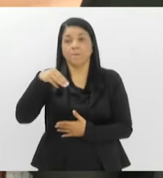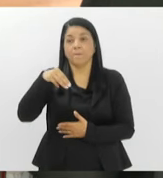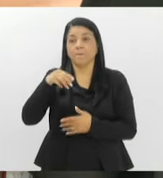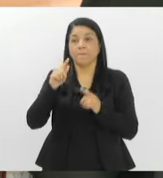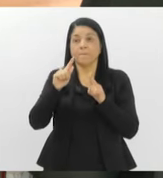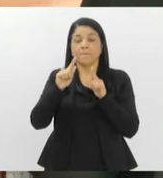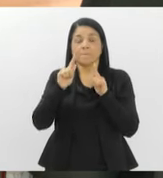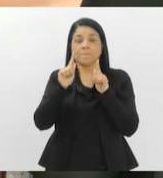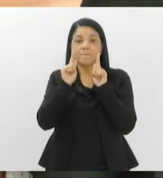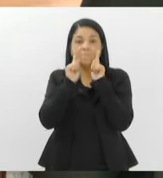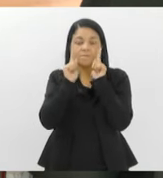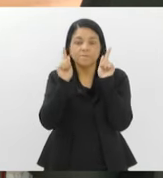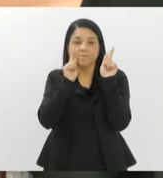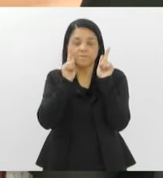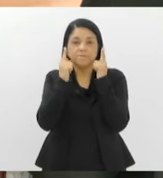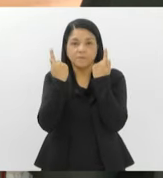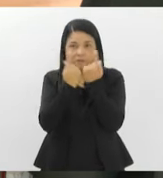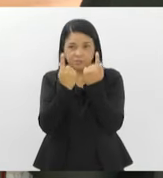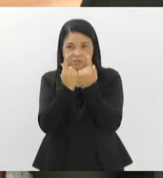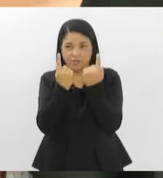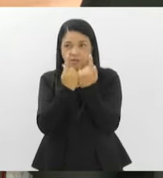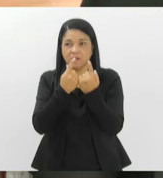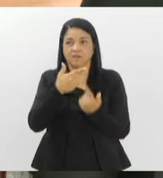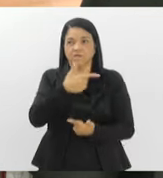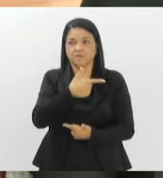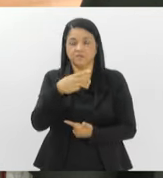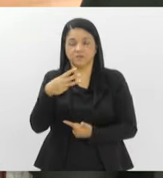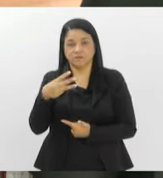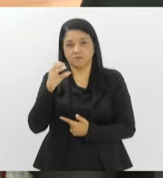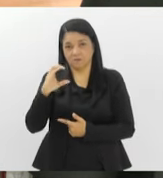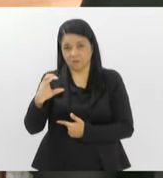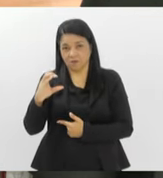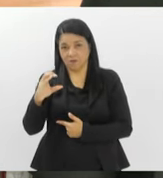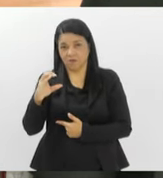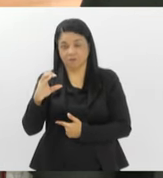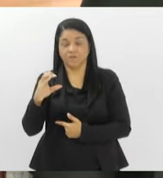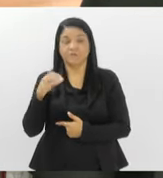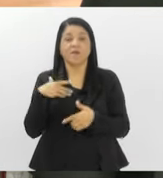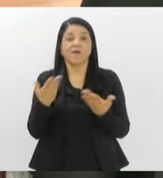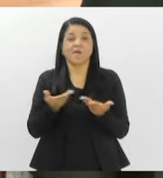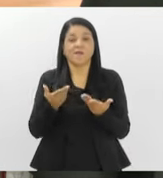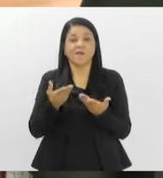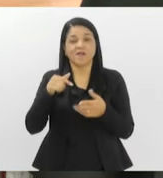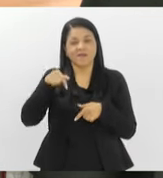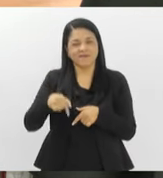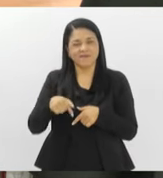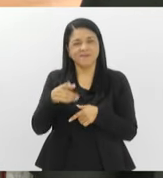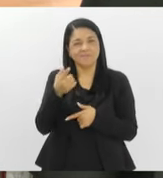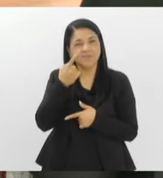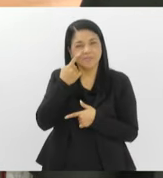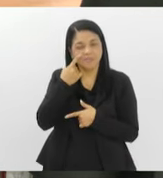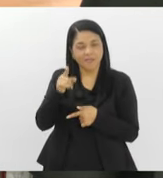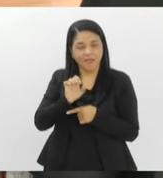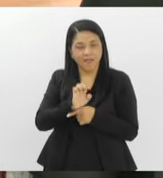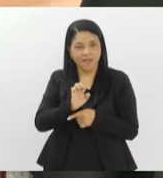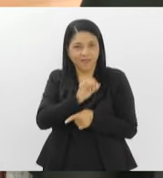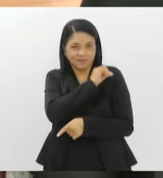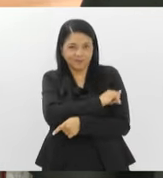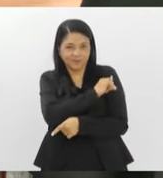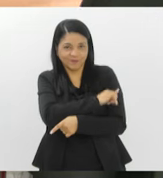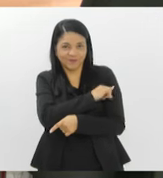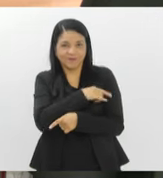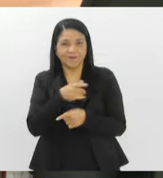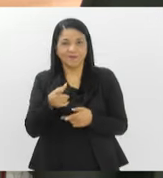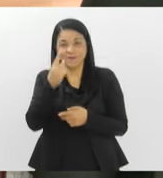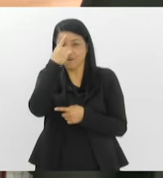tempo nublado, 23 graus, nuvens dispersas. Vamos ver agora como está o tempo aqui no Rio de Janeiro, você vê imagens